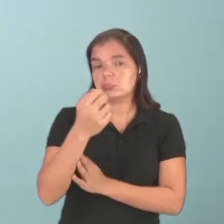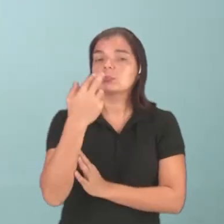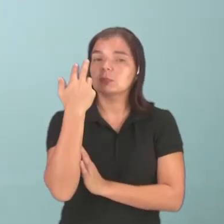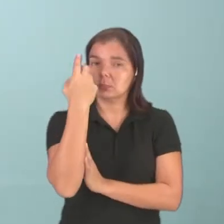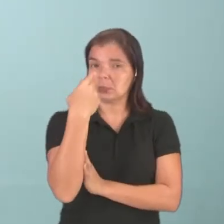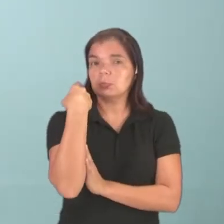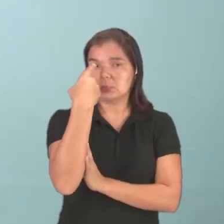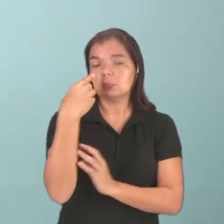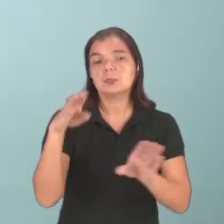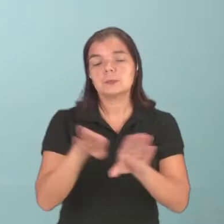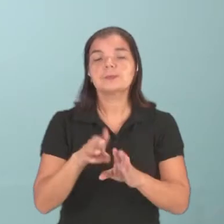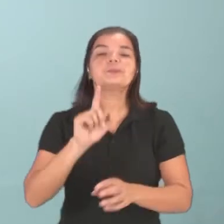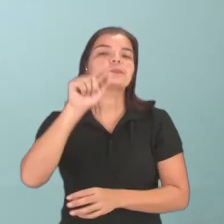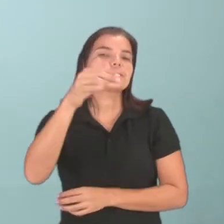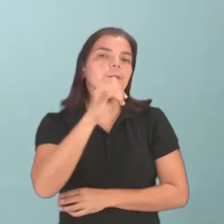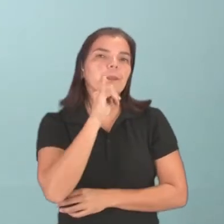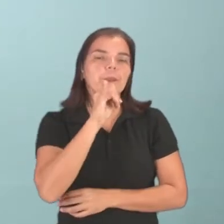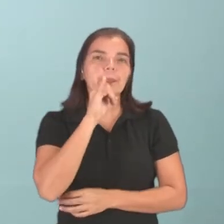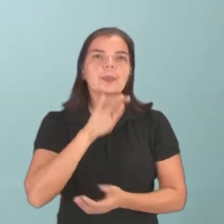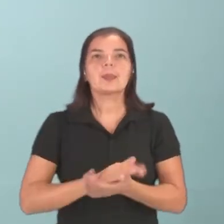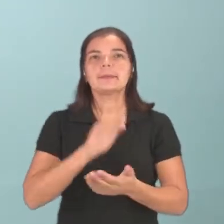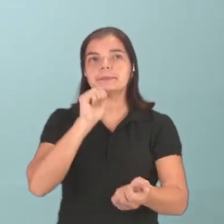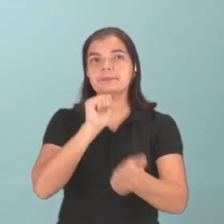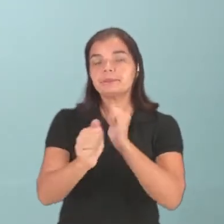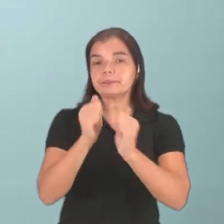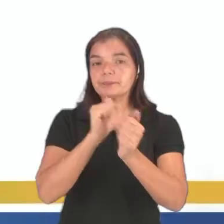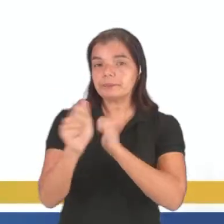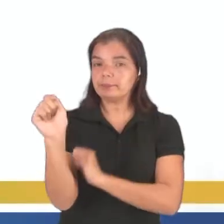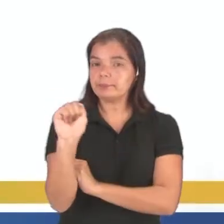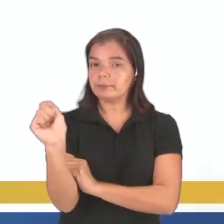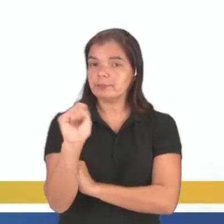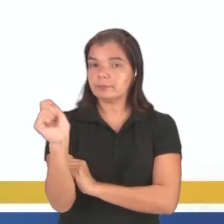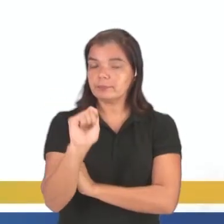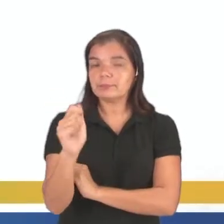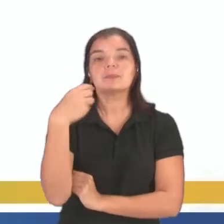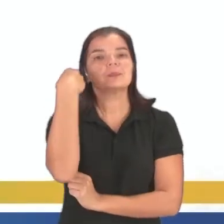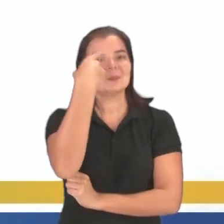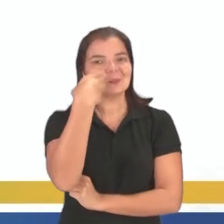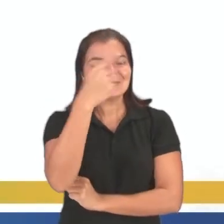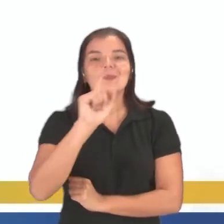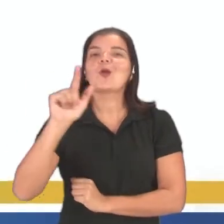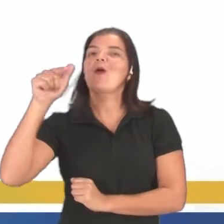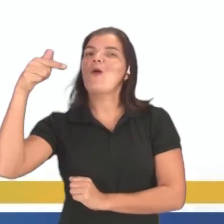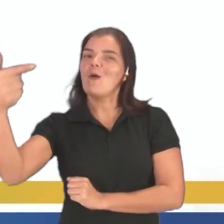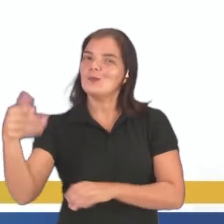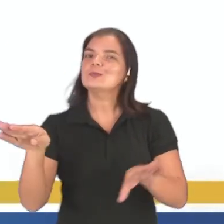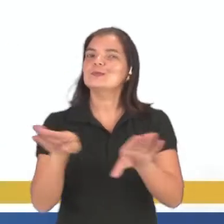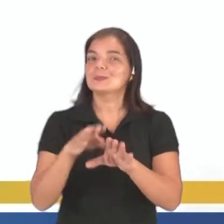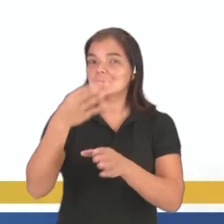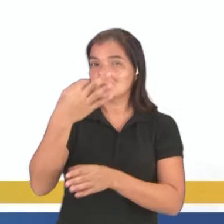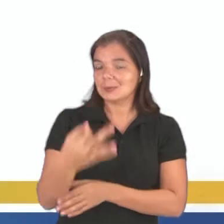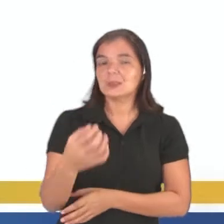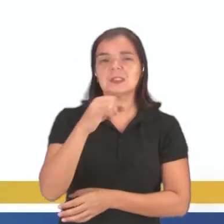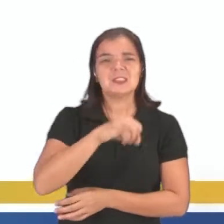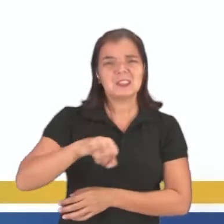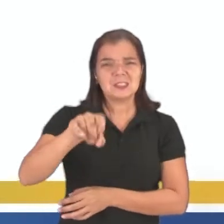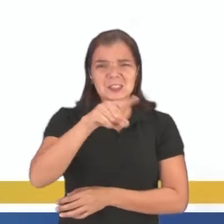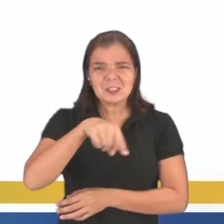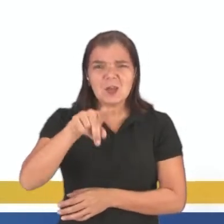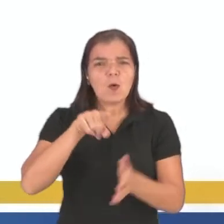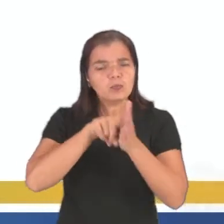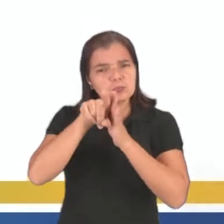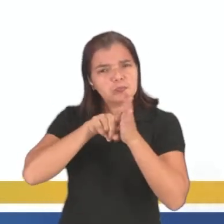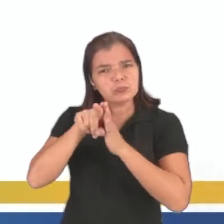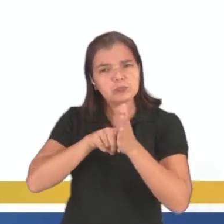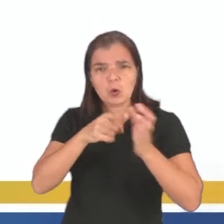certo? Olha só, outro exemplo, campeonato argentino en espanhol, é um outro modo, certo? Se você fizer uma